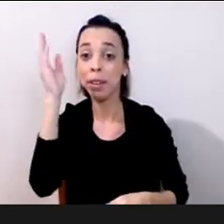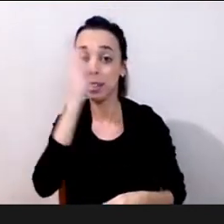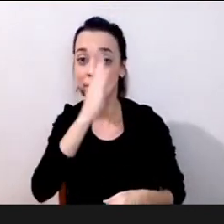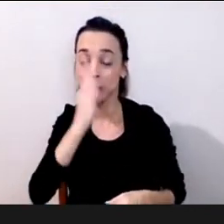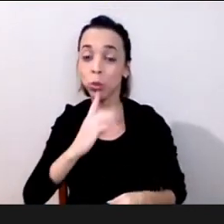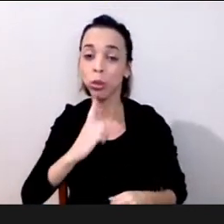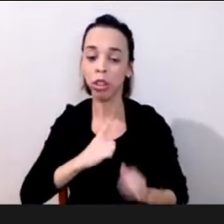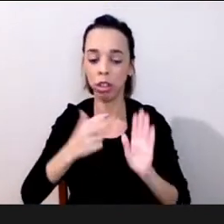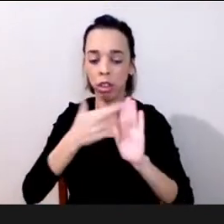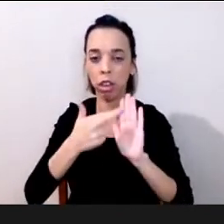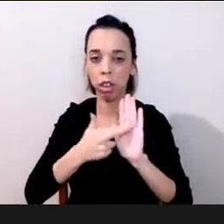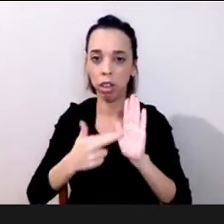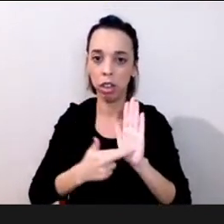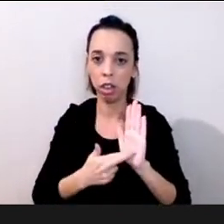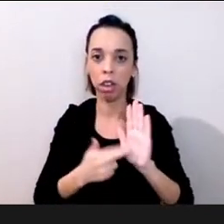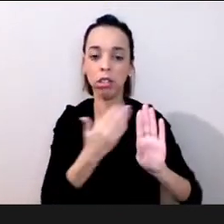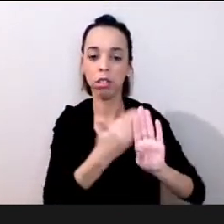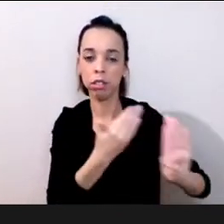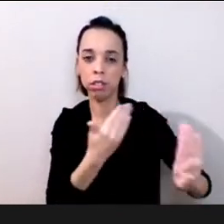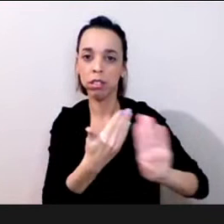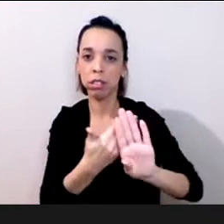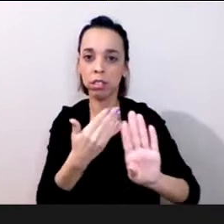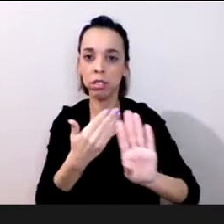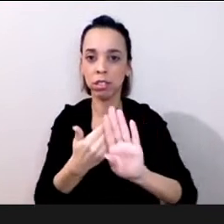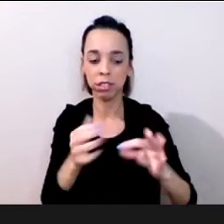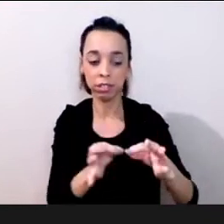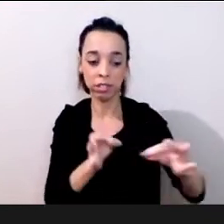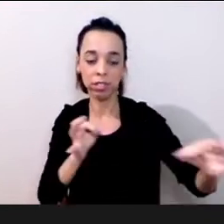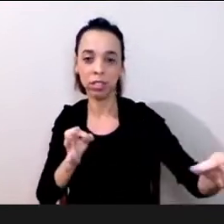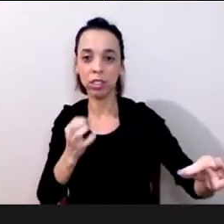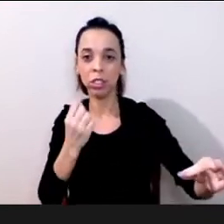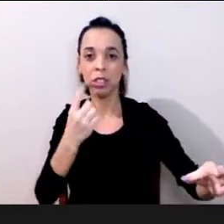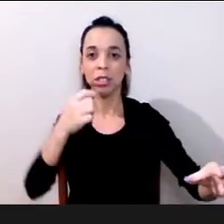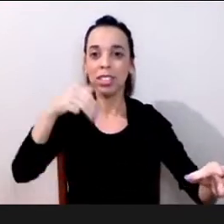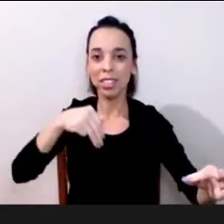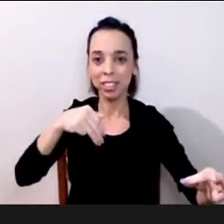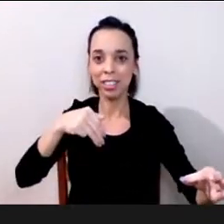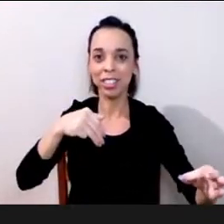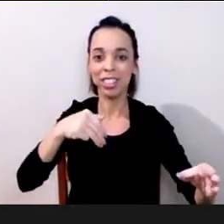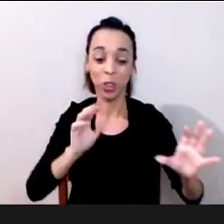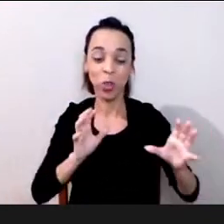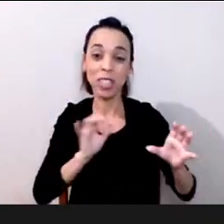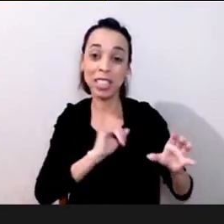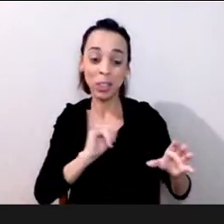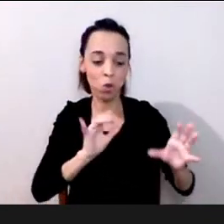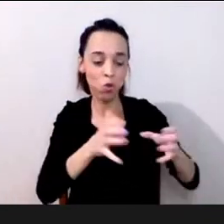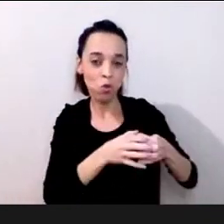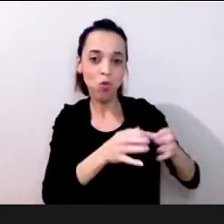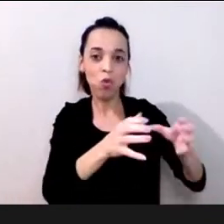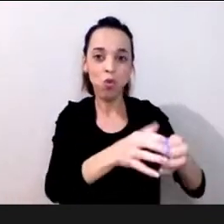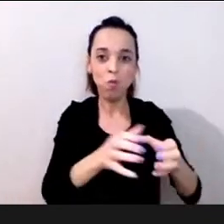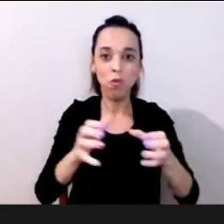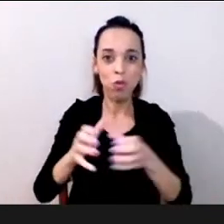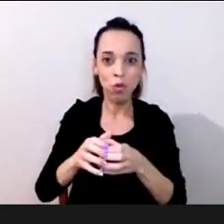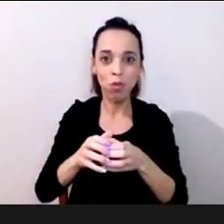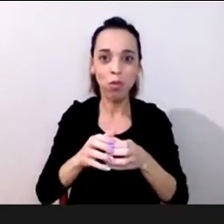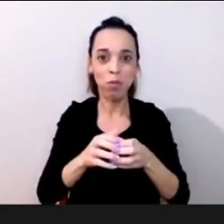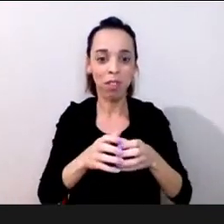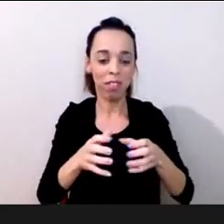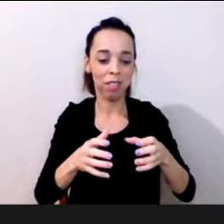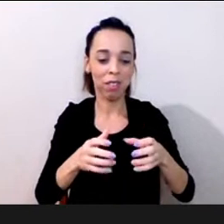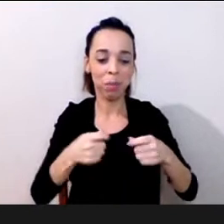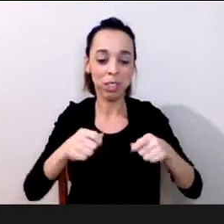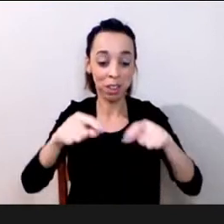de distância então qualquer grupo que a gente vai fazer vai ter que ser um lugar muito grande pra caber os grupos sentados juntos então talvez a gente ainda tenha um